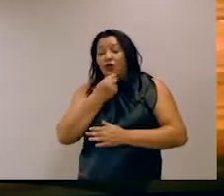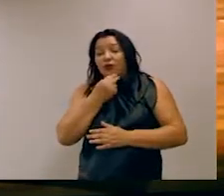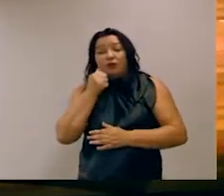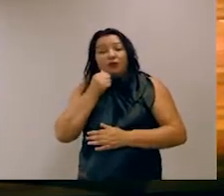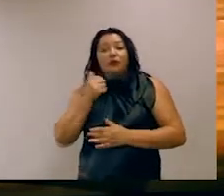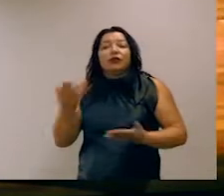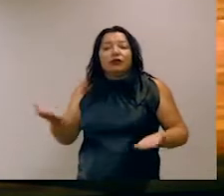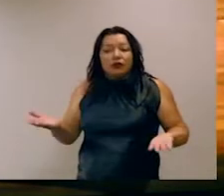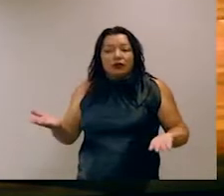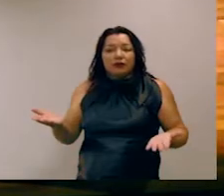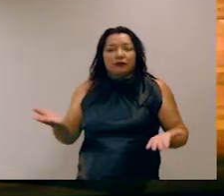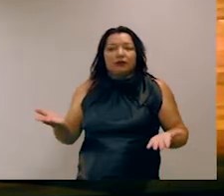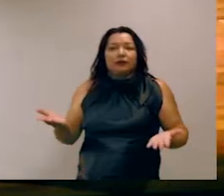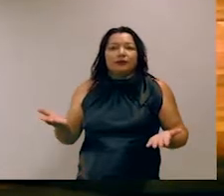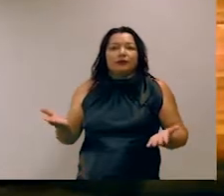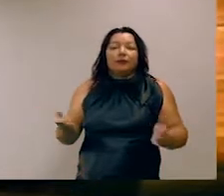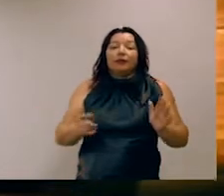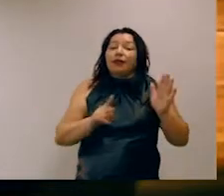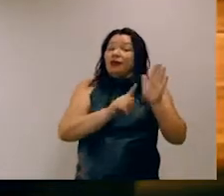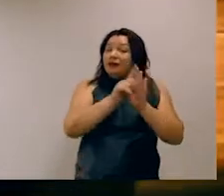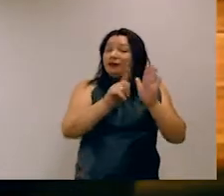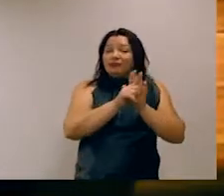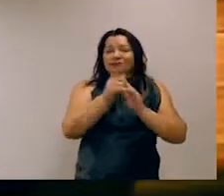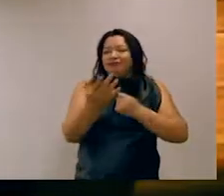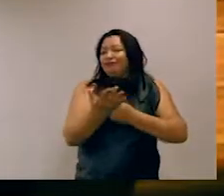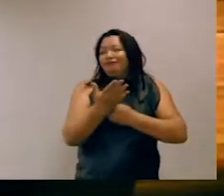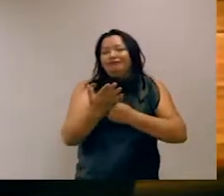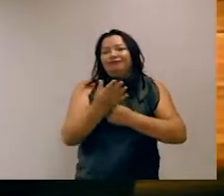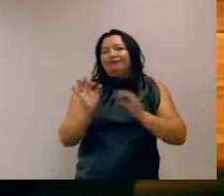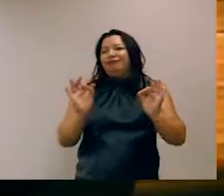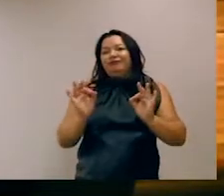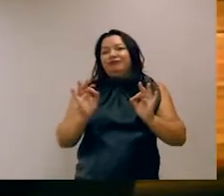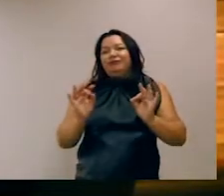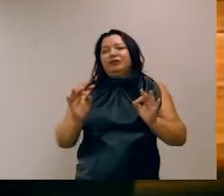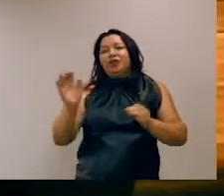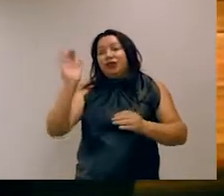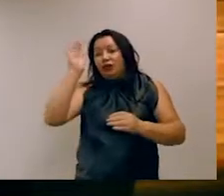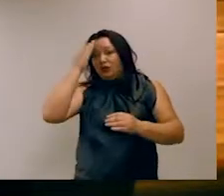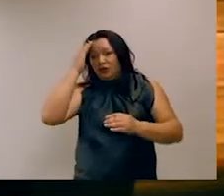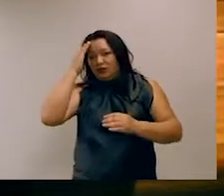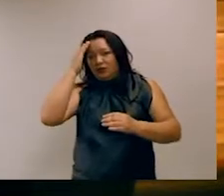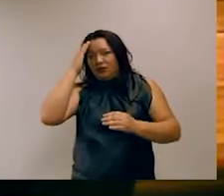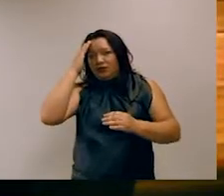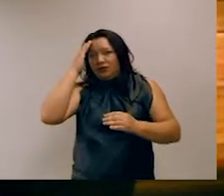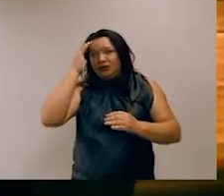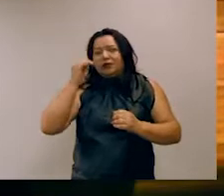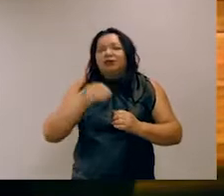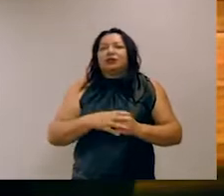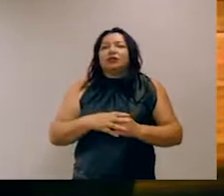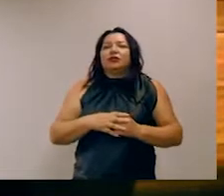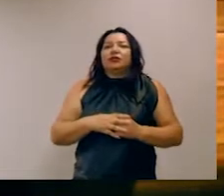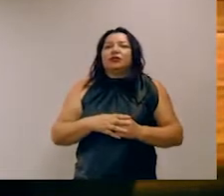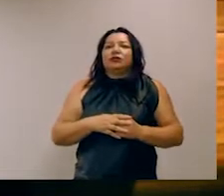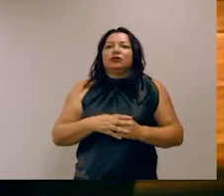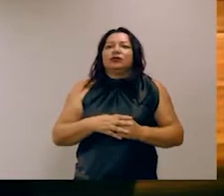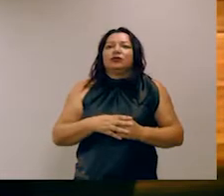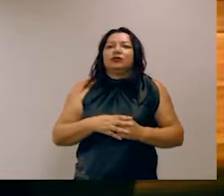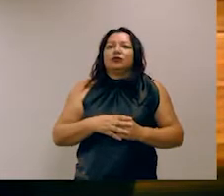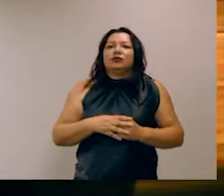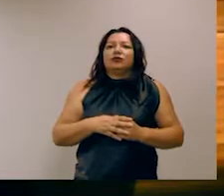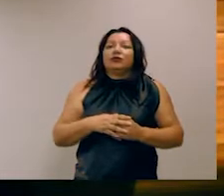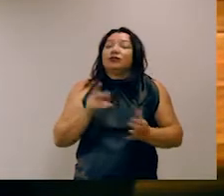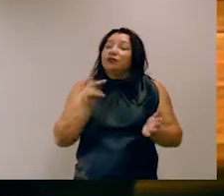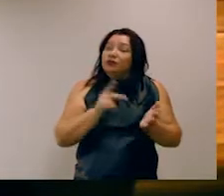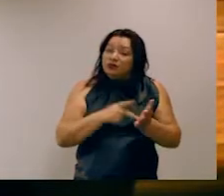Mas, em outras situações, a gramática não ajuda. Você precisa ter uma compreensão da coisa, do fenômeno físico real